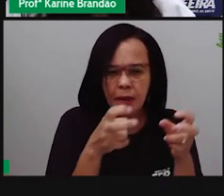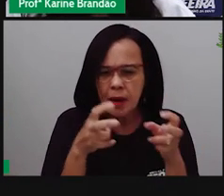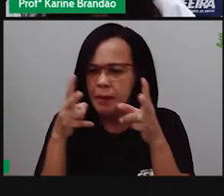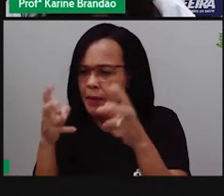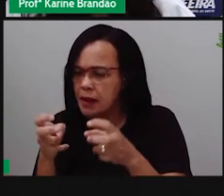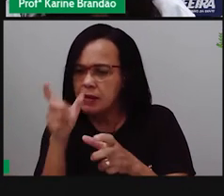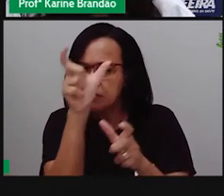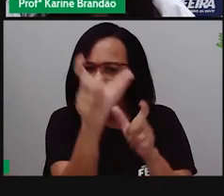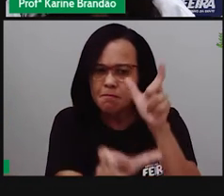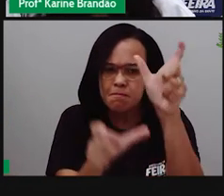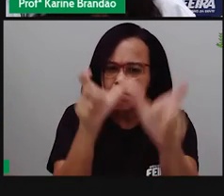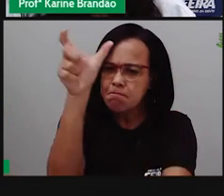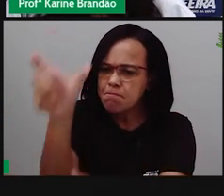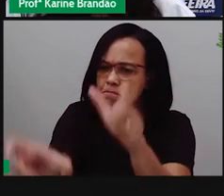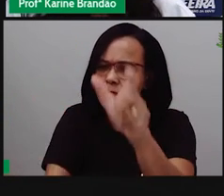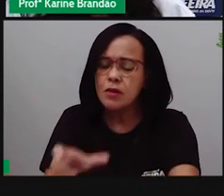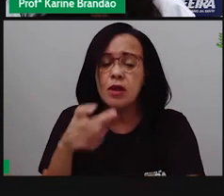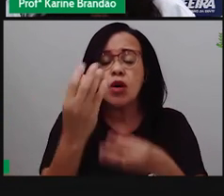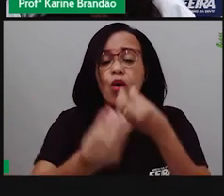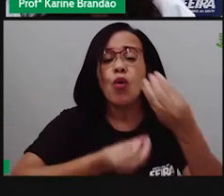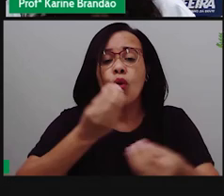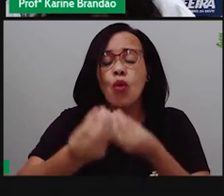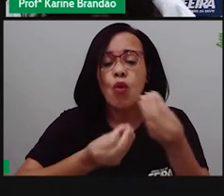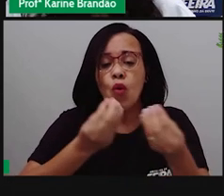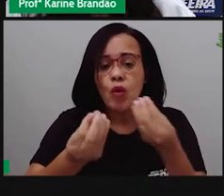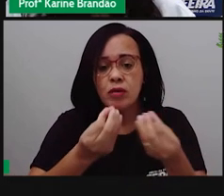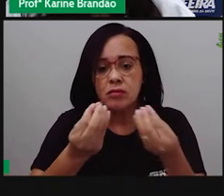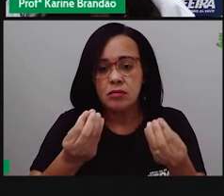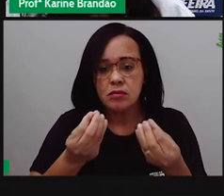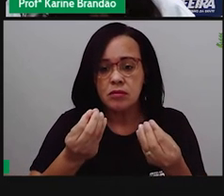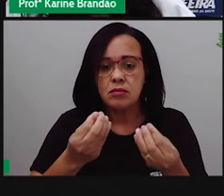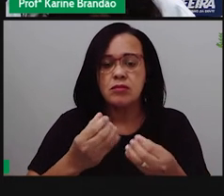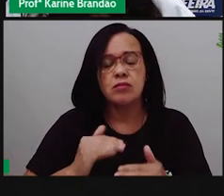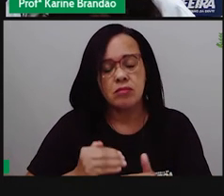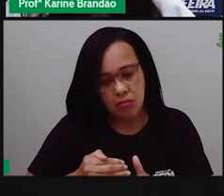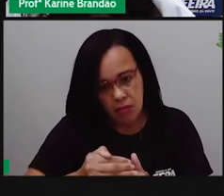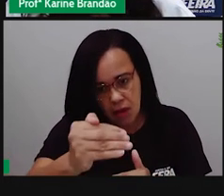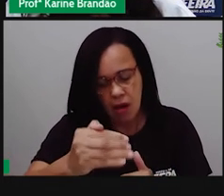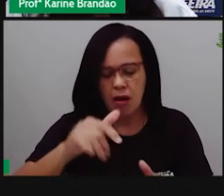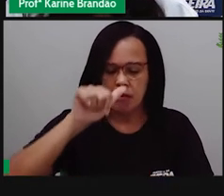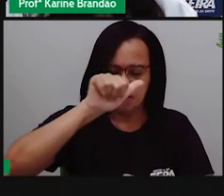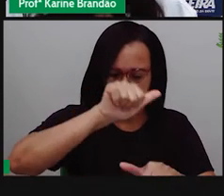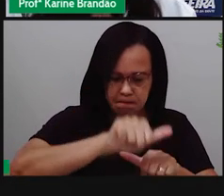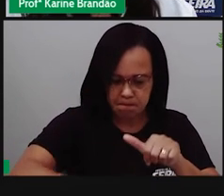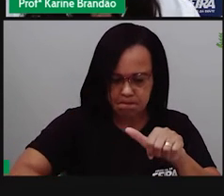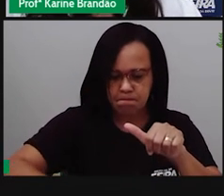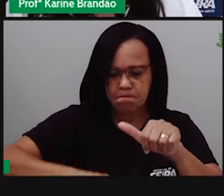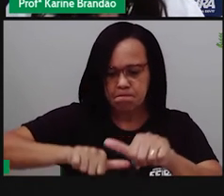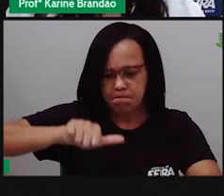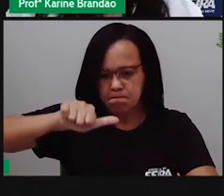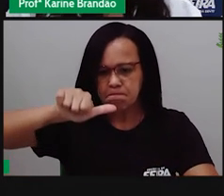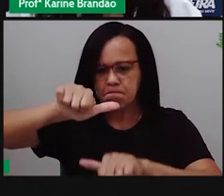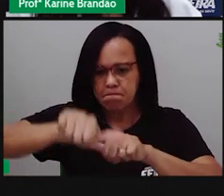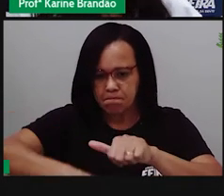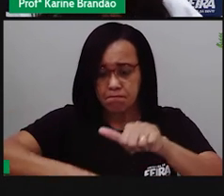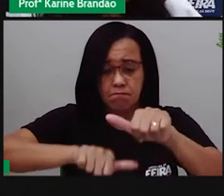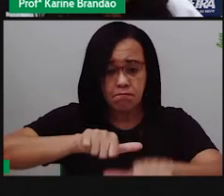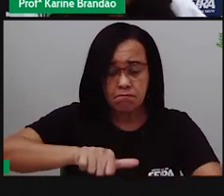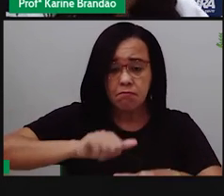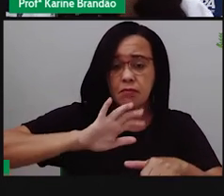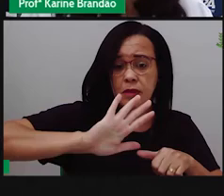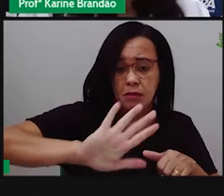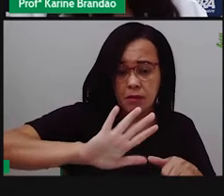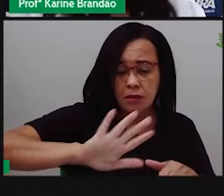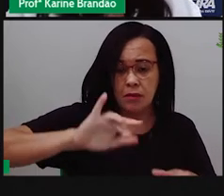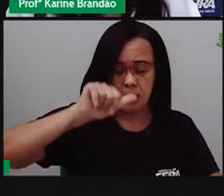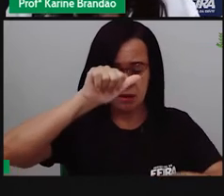foram se modificando ao longo do tempo e, às vezes, essa modificação das